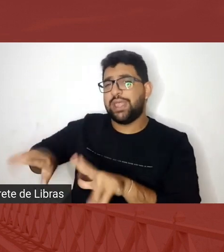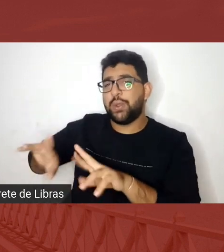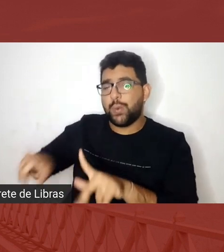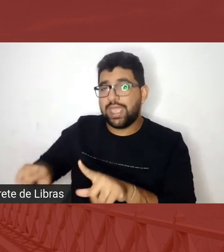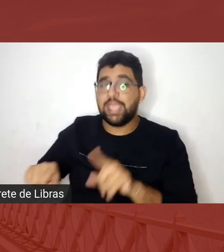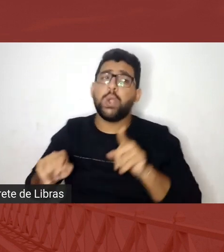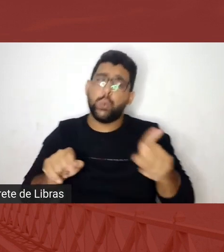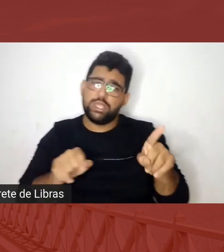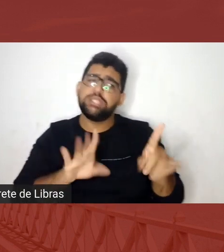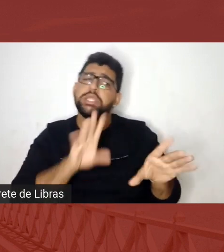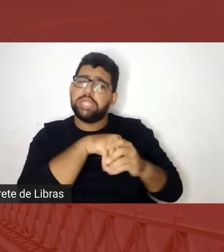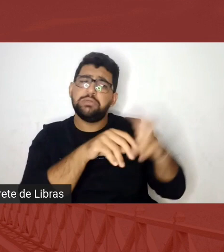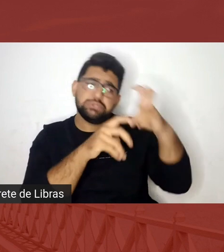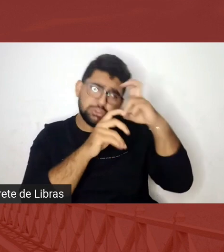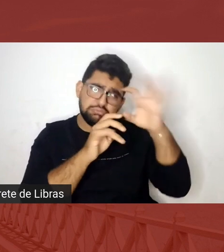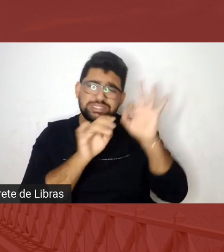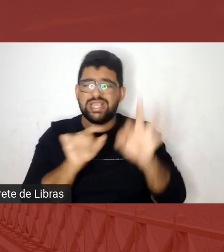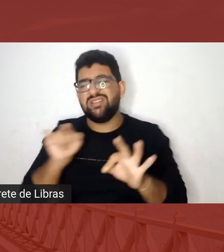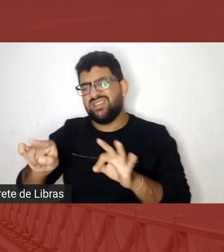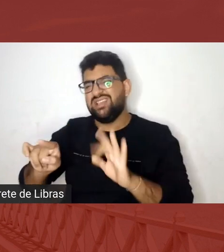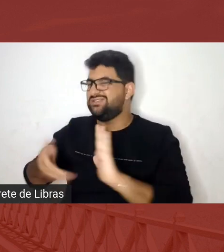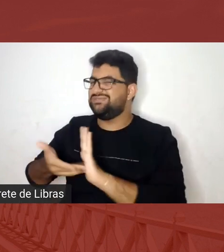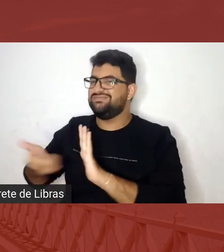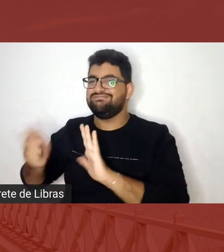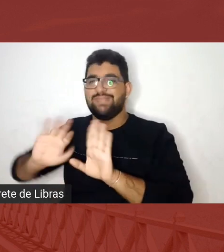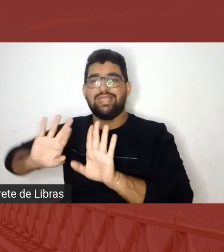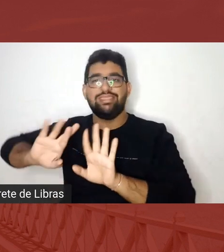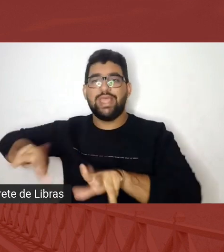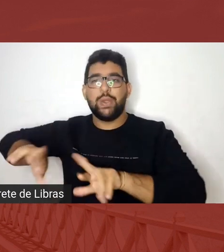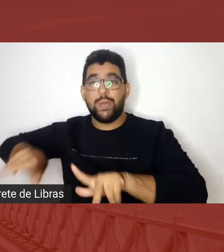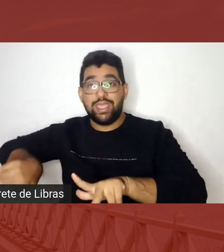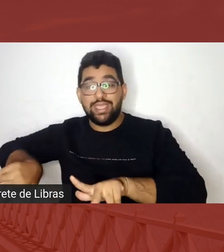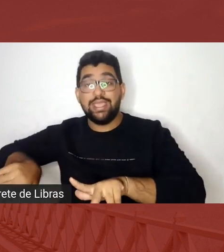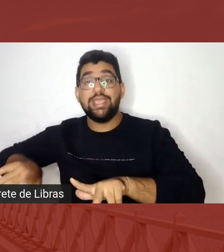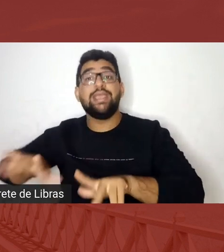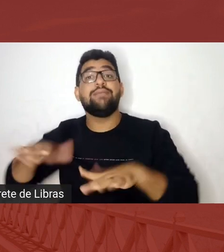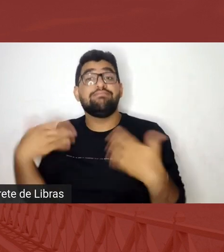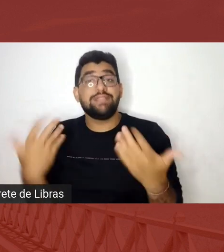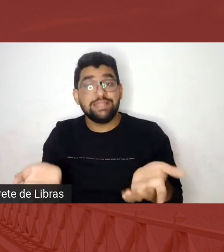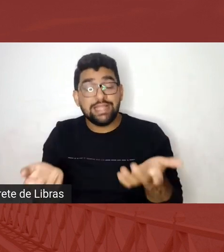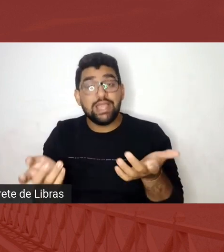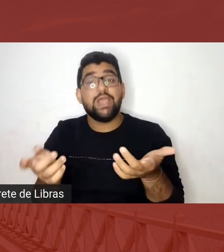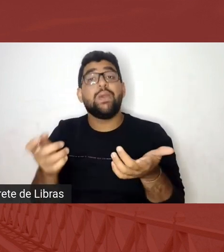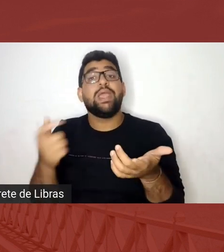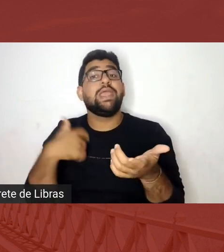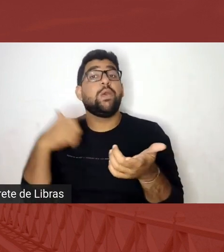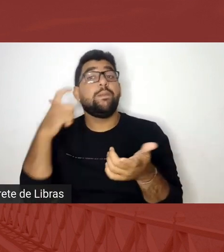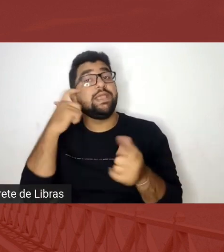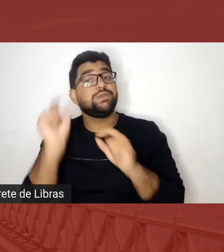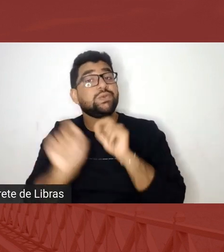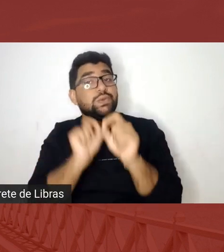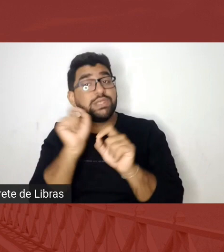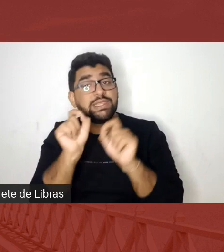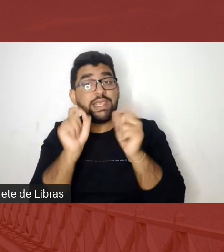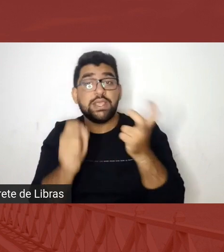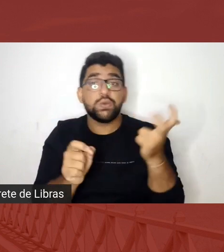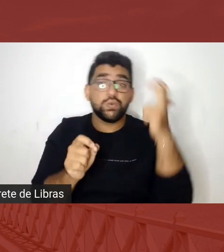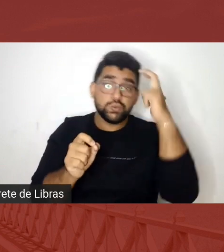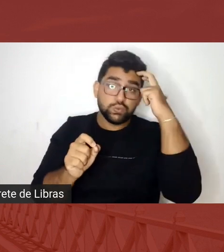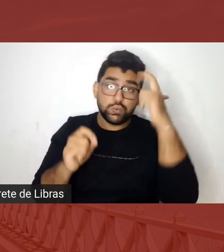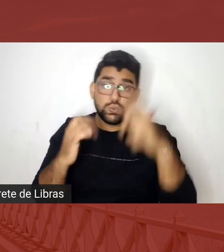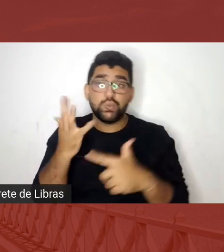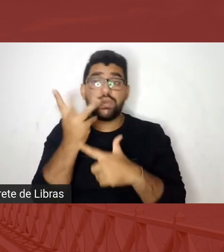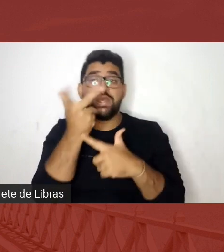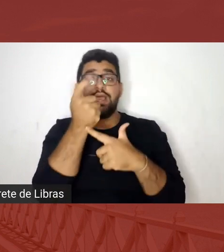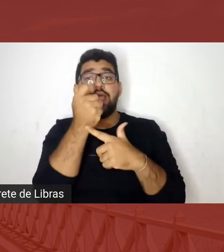cultura, não, isso aí também não, tá entendendo? Então, eu acho que tem que envolver isso, e eu penso, a cultura e a arte, ela, ela, a maior forma mesmo,